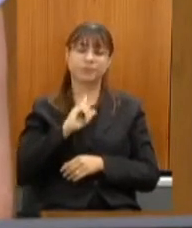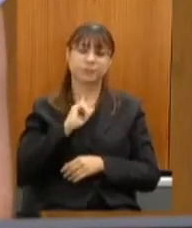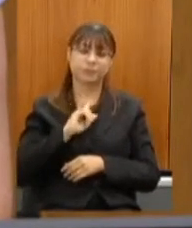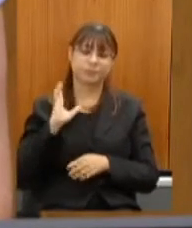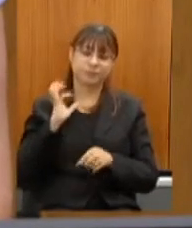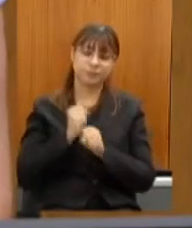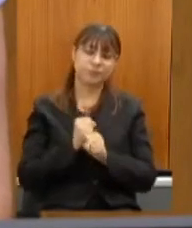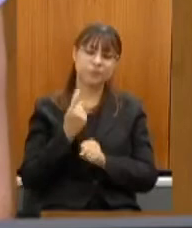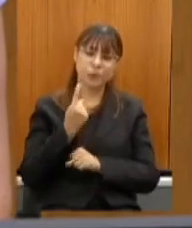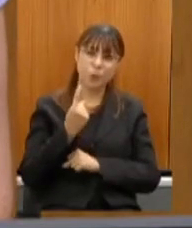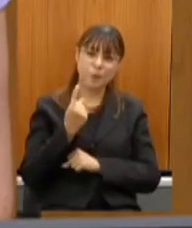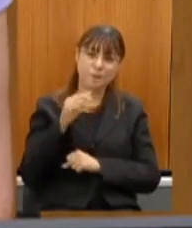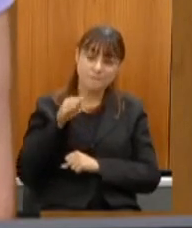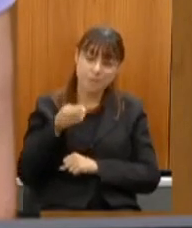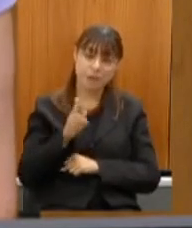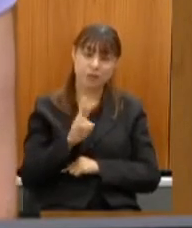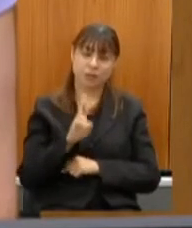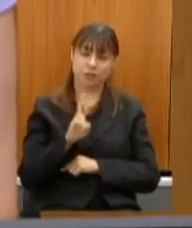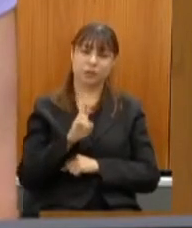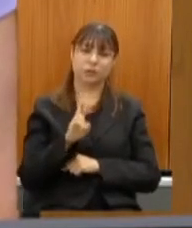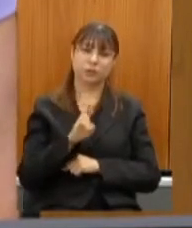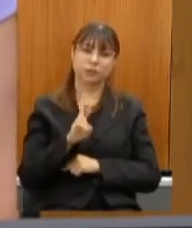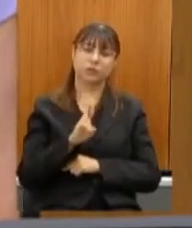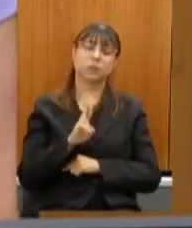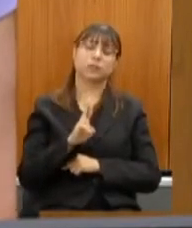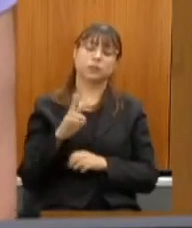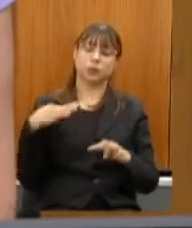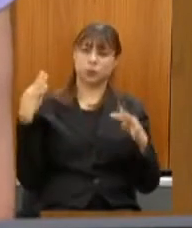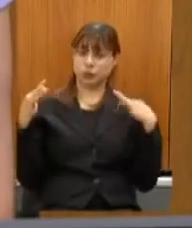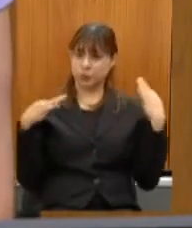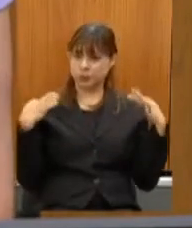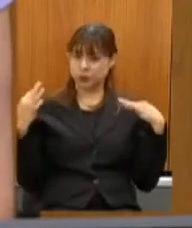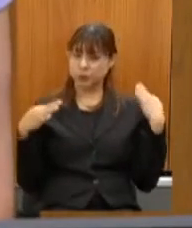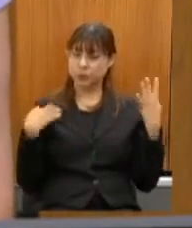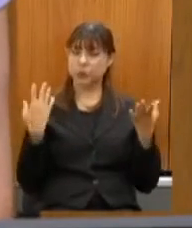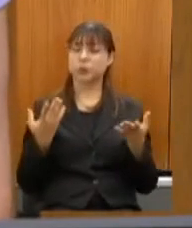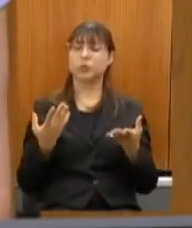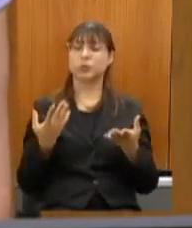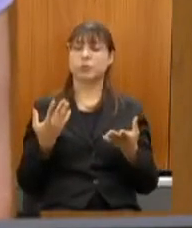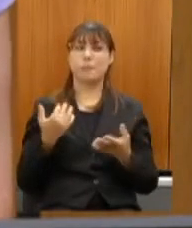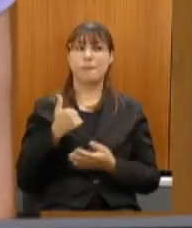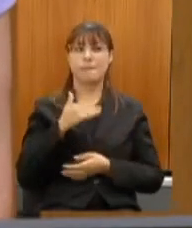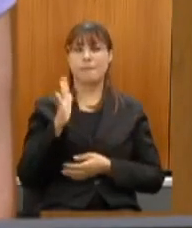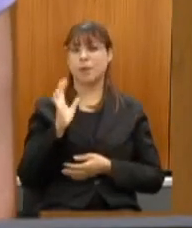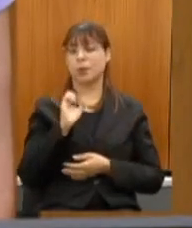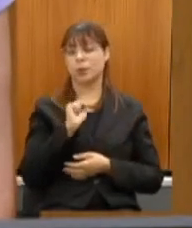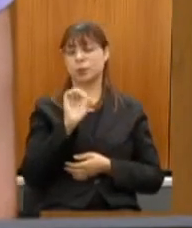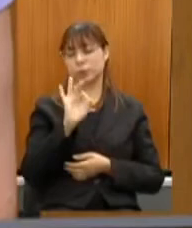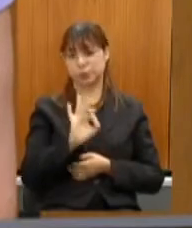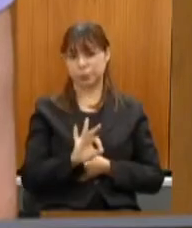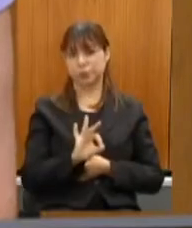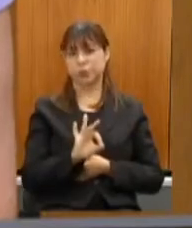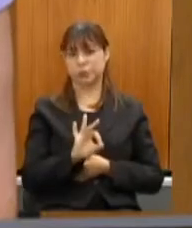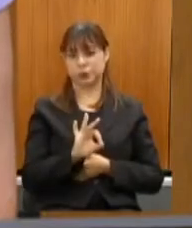faturou cerca de um bilhão de reais com turismo isso representa mais de 8%